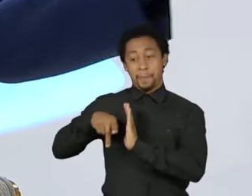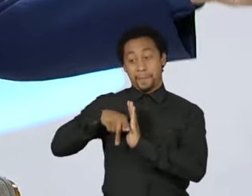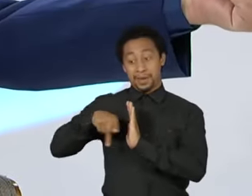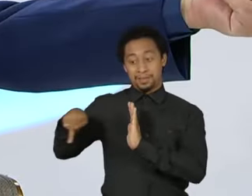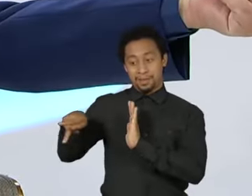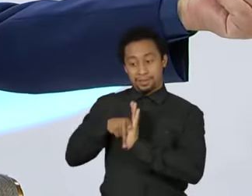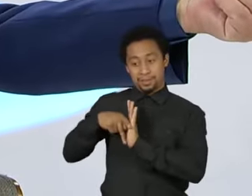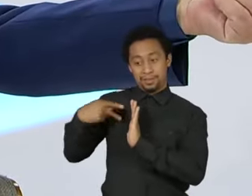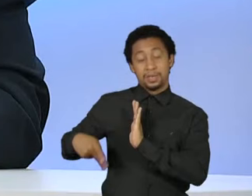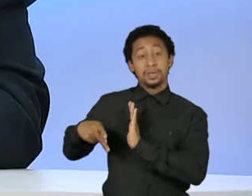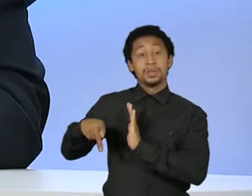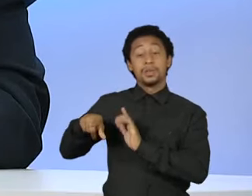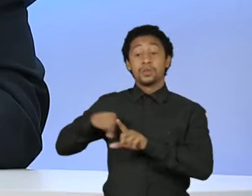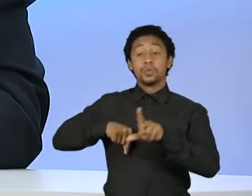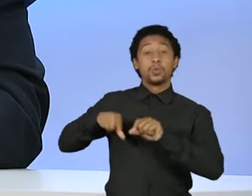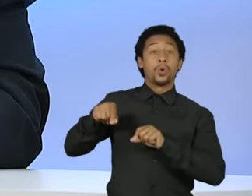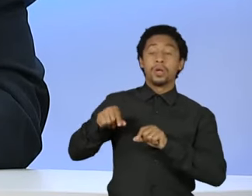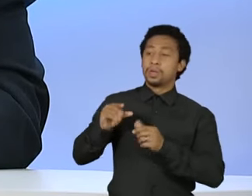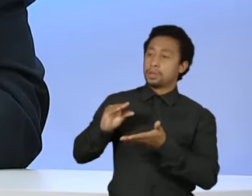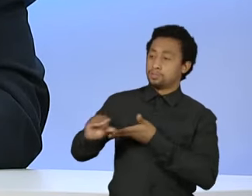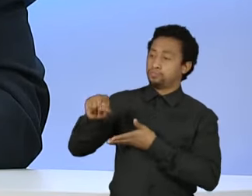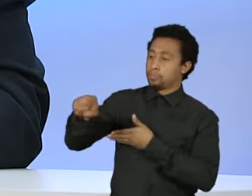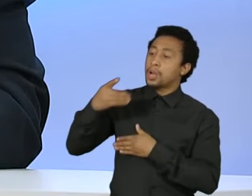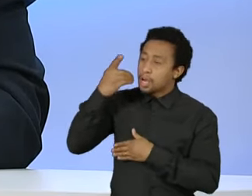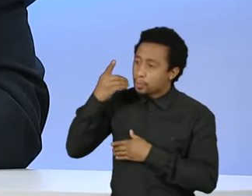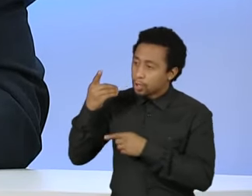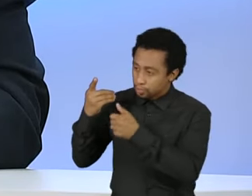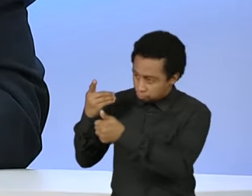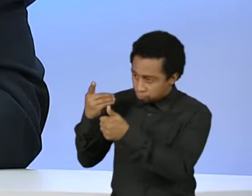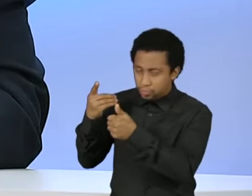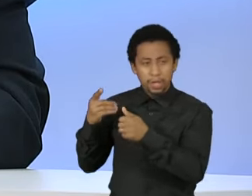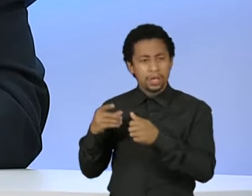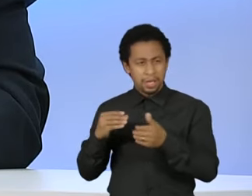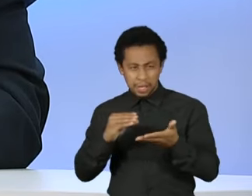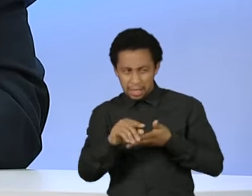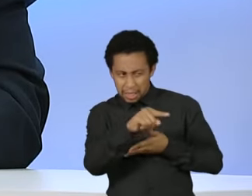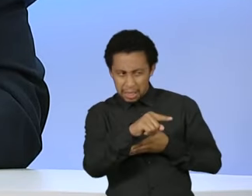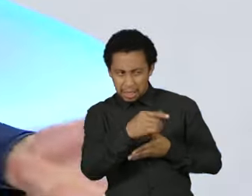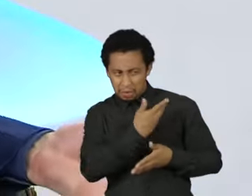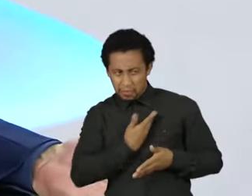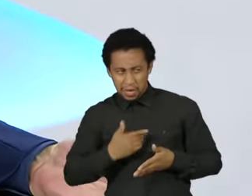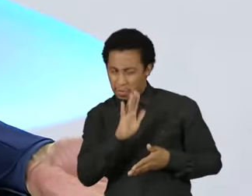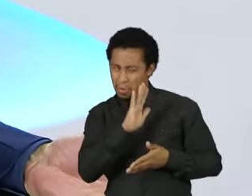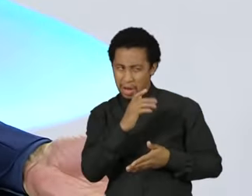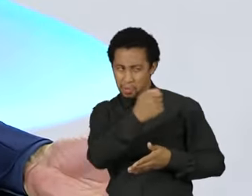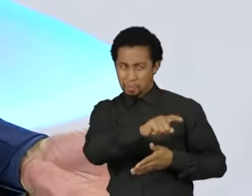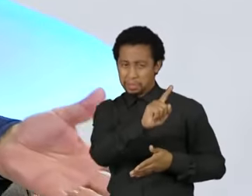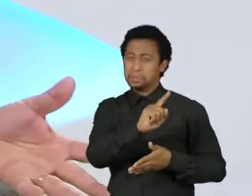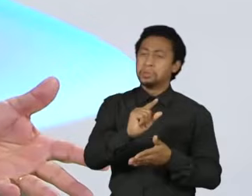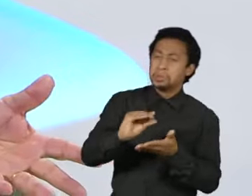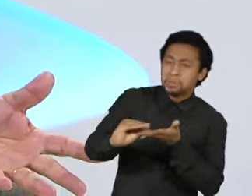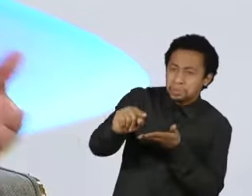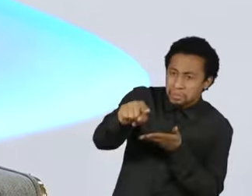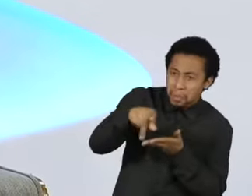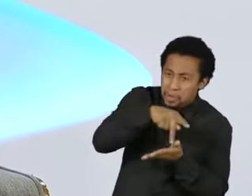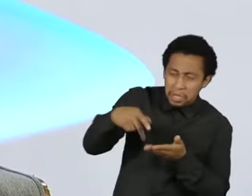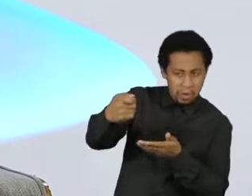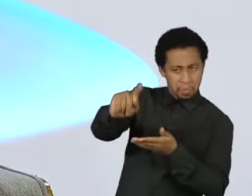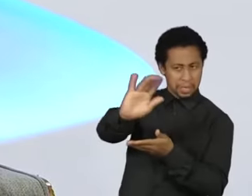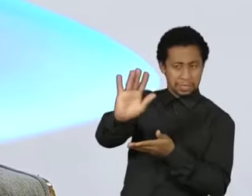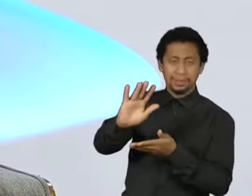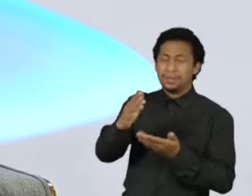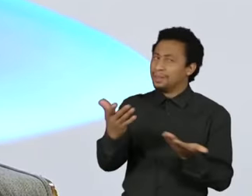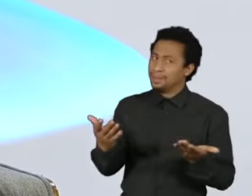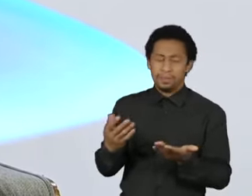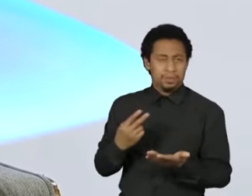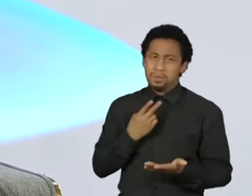decide que ele vai colocar dinheiro em deputado e não vai colocar dinheiro no candidato a governador, no candidato a presidente da república. Vai ter que ter critério. Como a gente fez